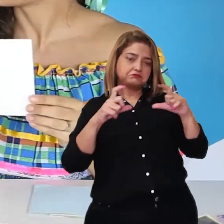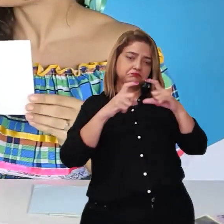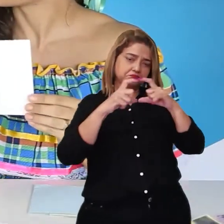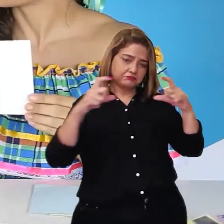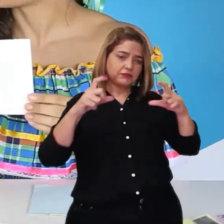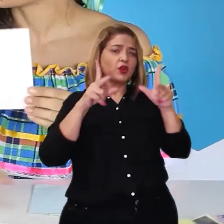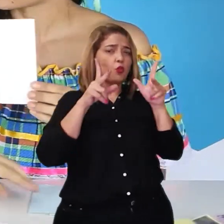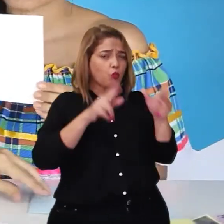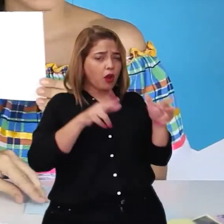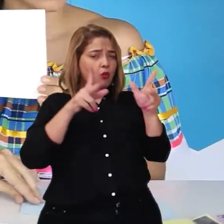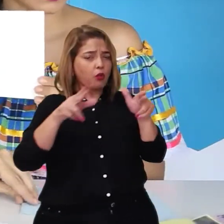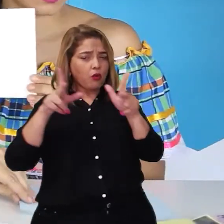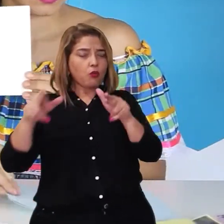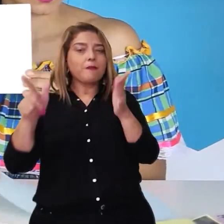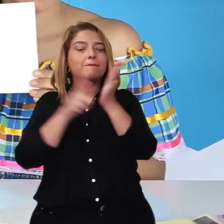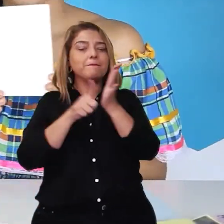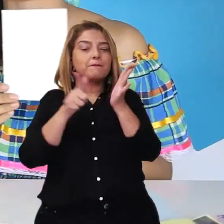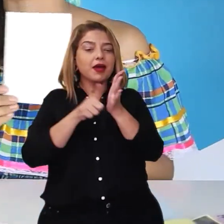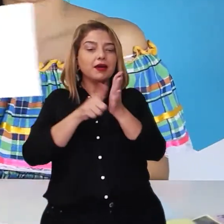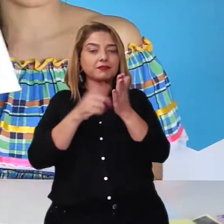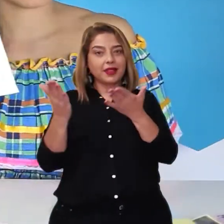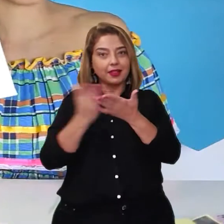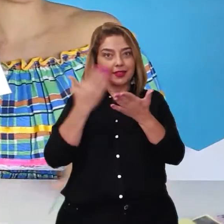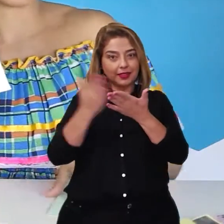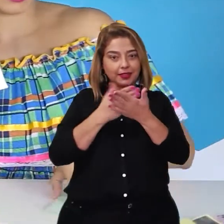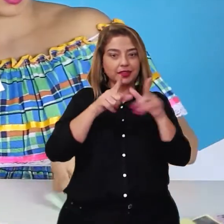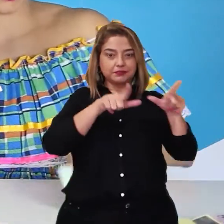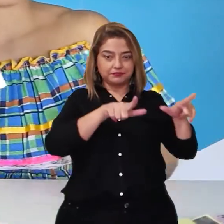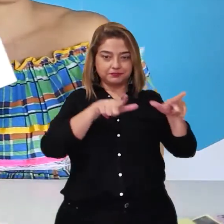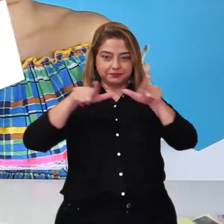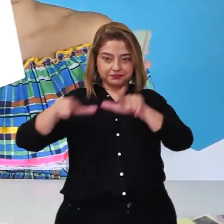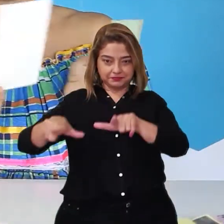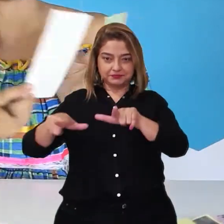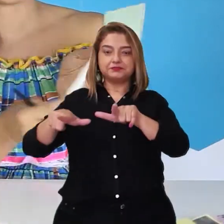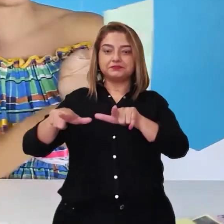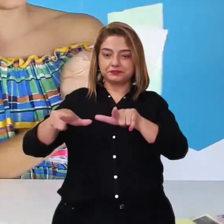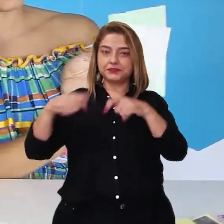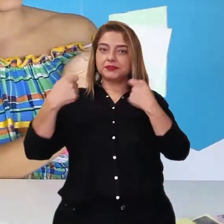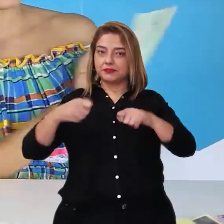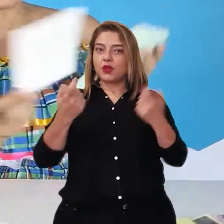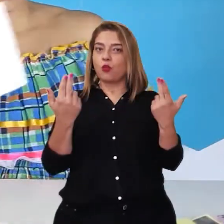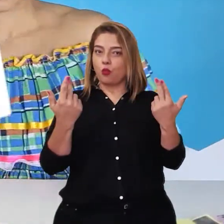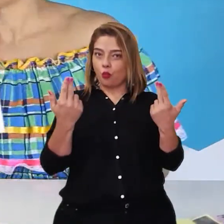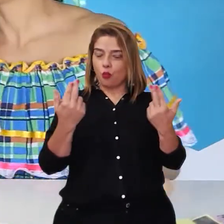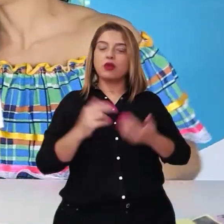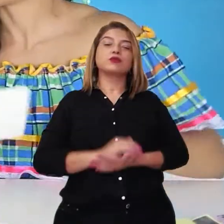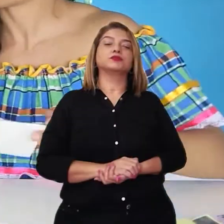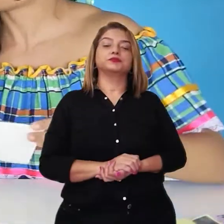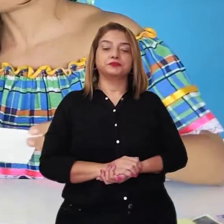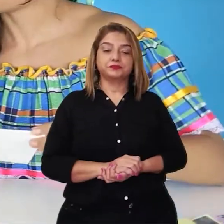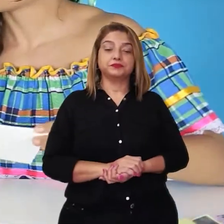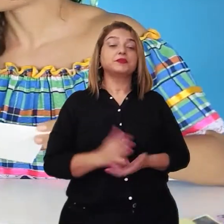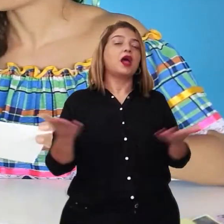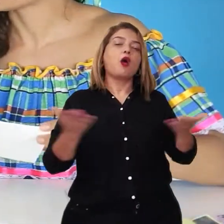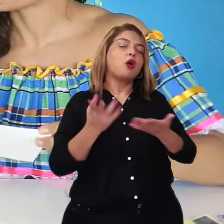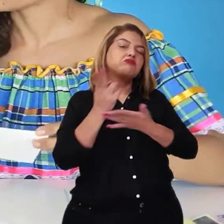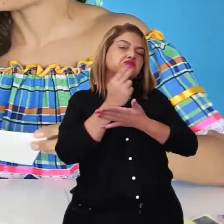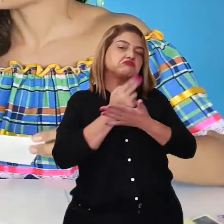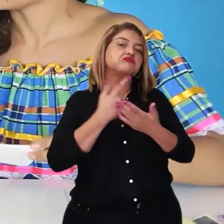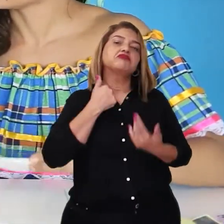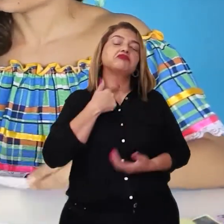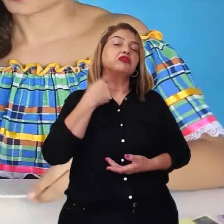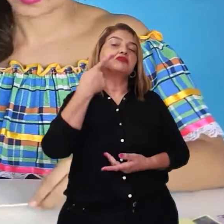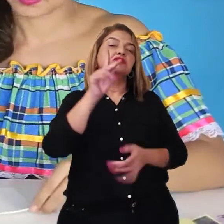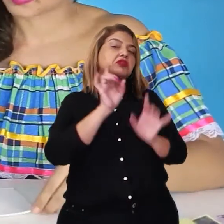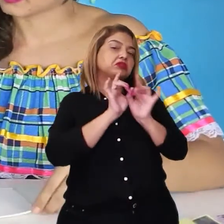certinho do bloquinho. Hum, tá. Entendi. E vamos fazer um desenho, que a